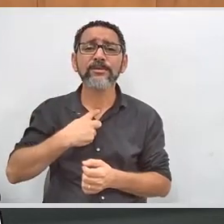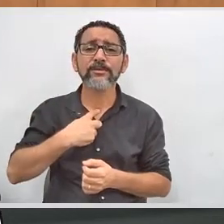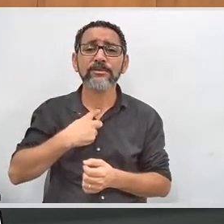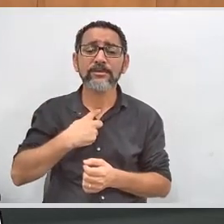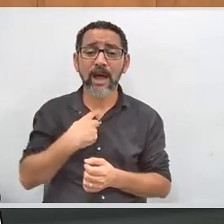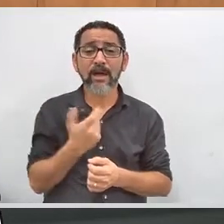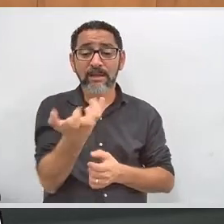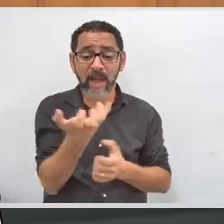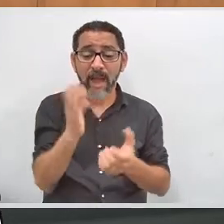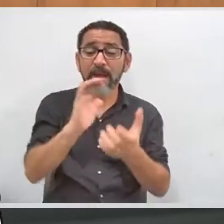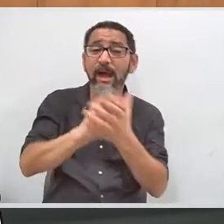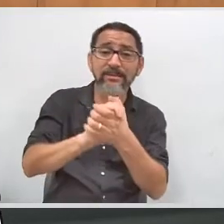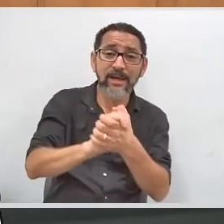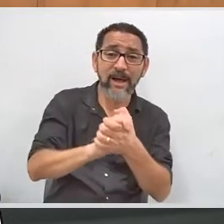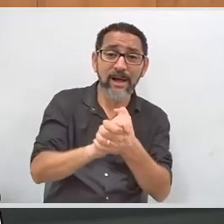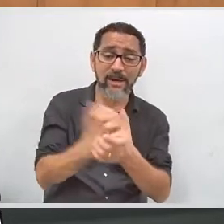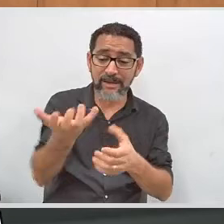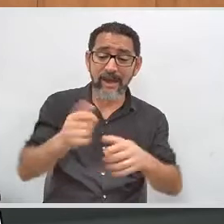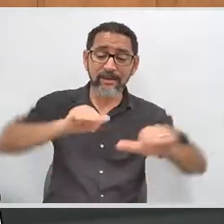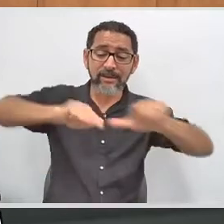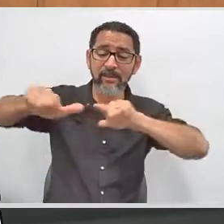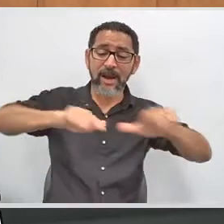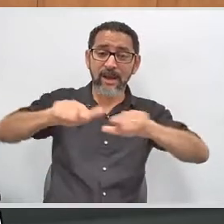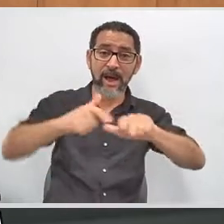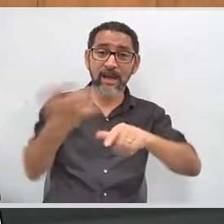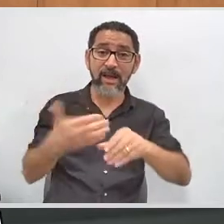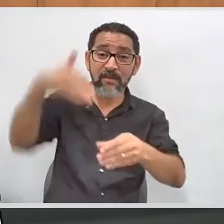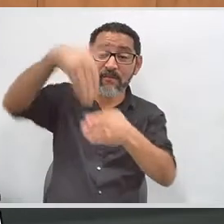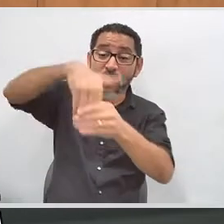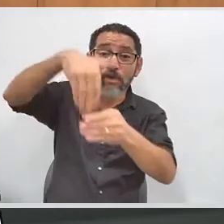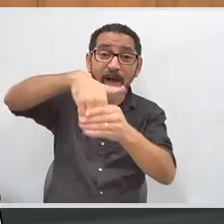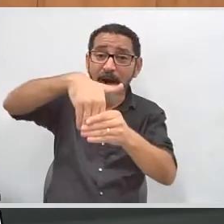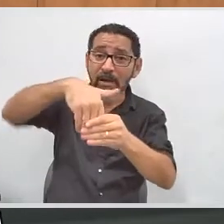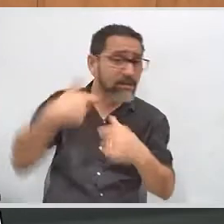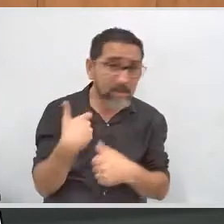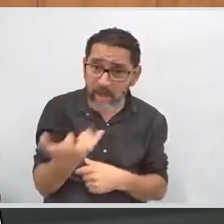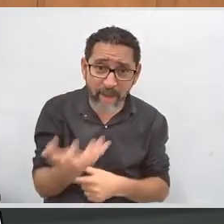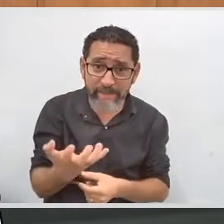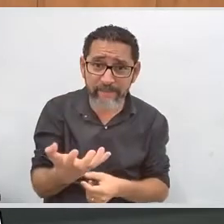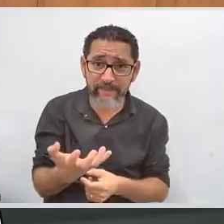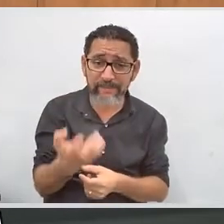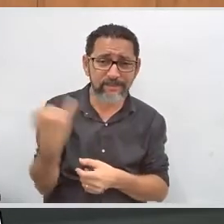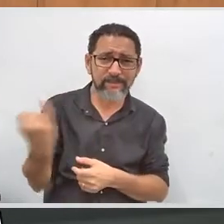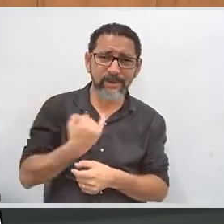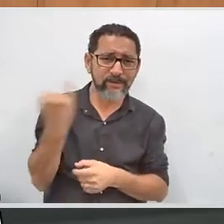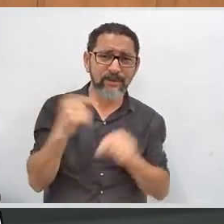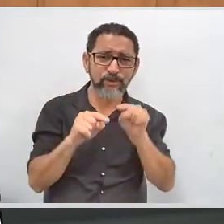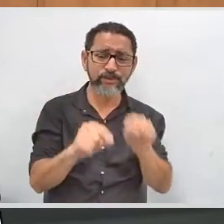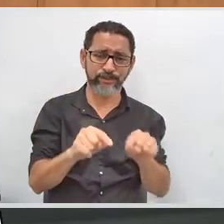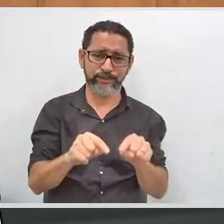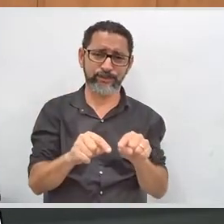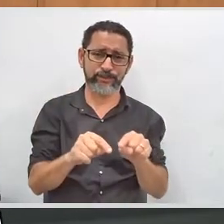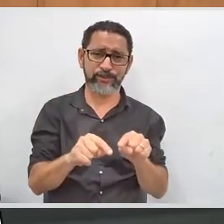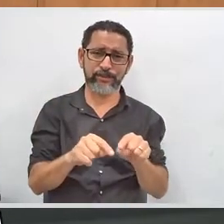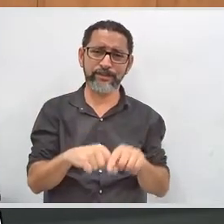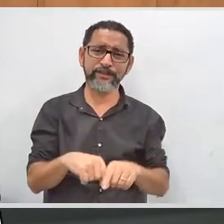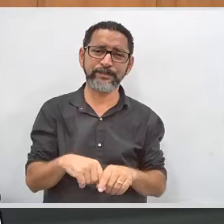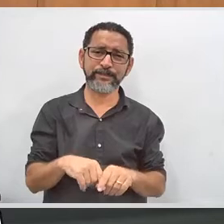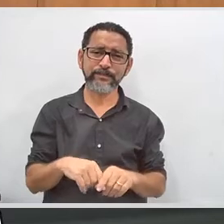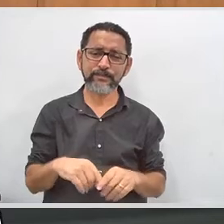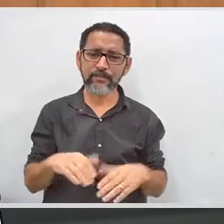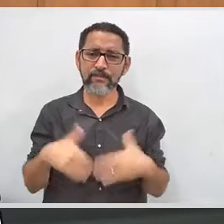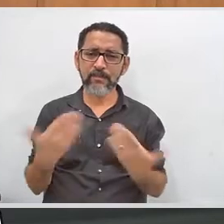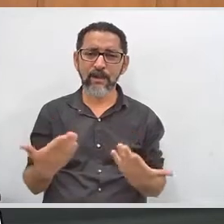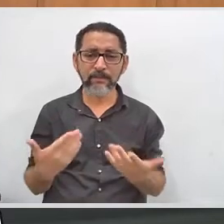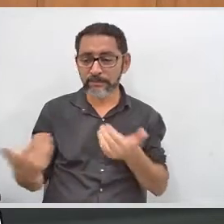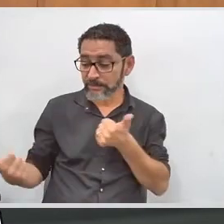pessoas como nós que querem casar, votar, trabalhar, ter seu dinheiro. Então, isso é importante, essa participação, essa parceria